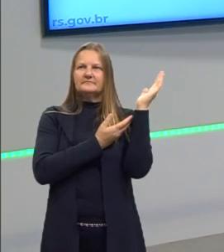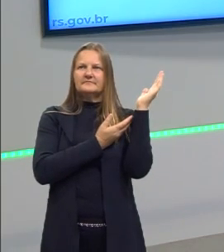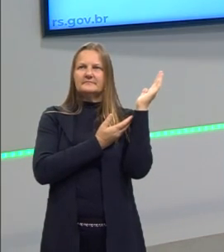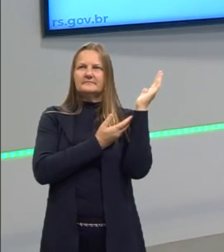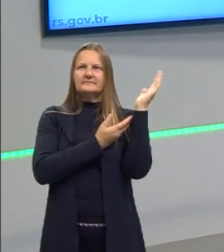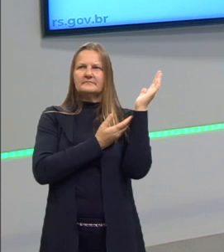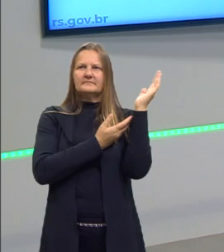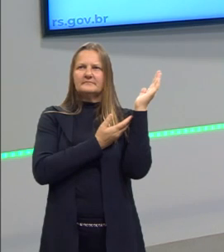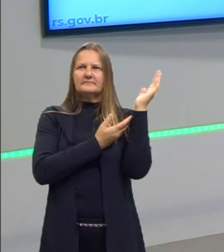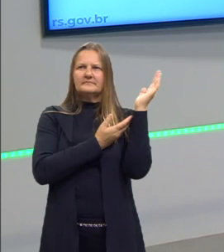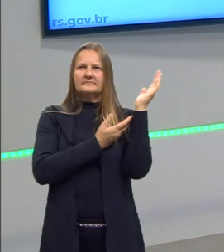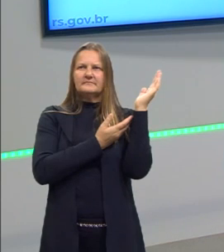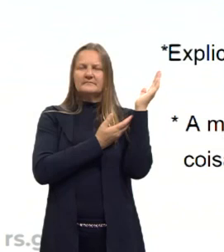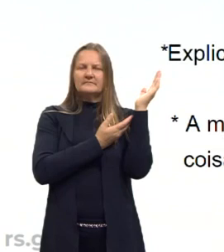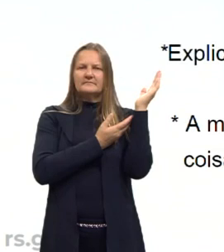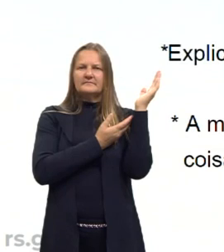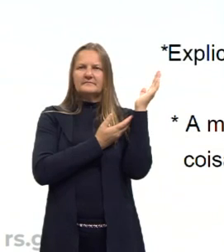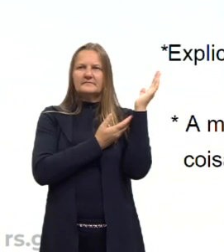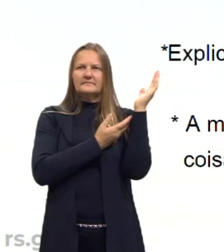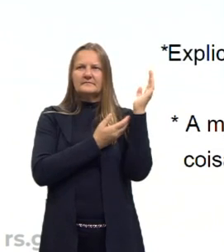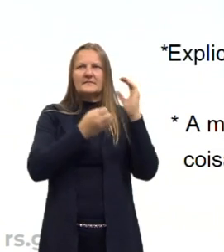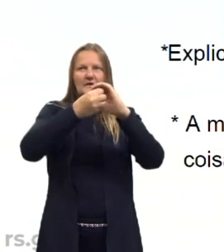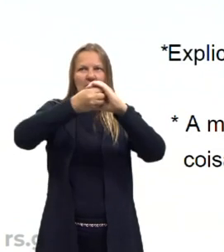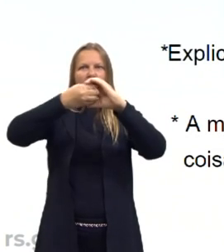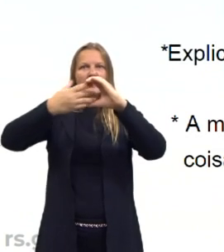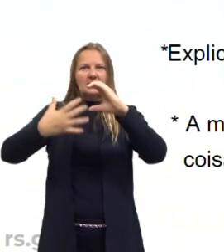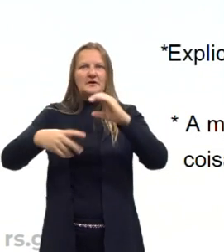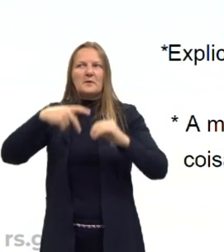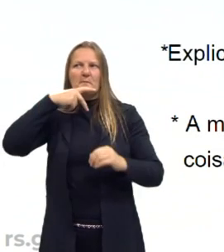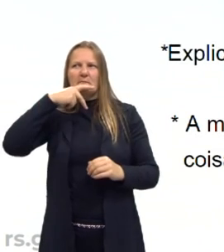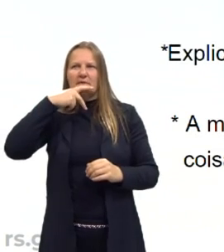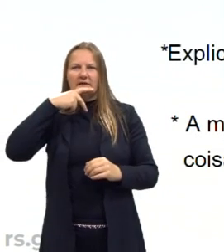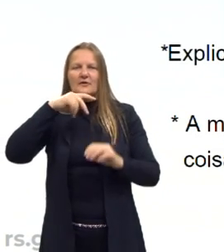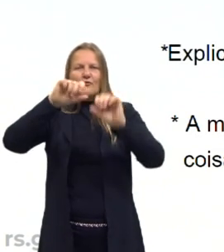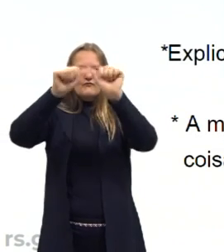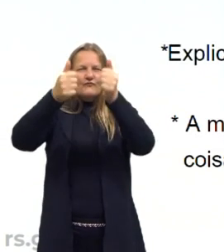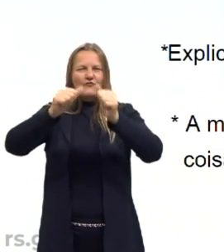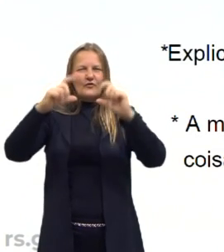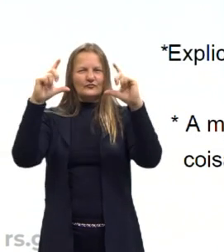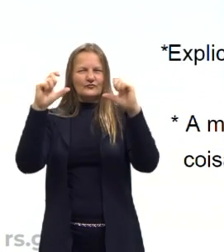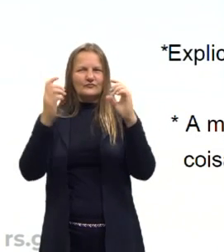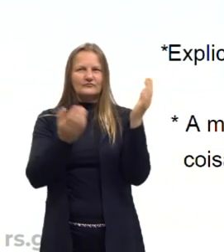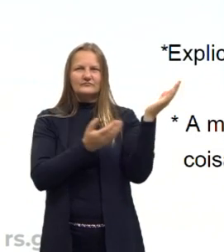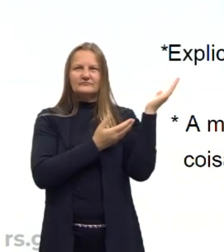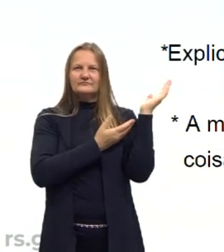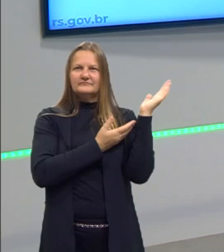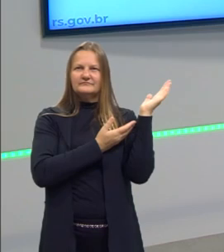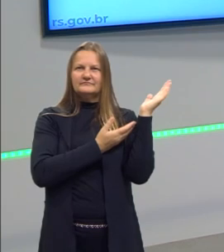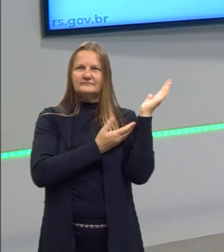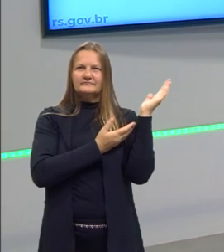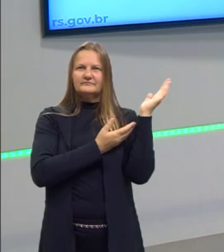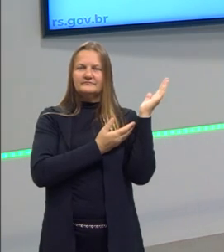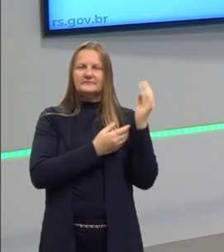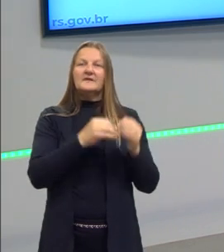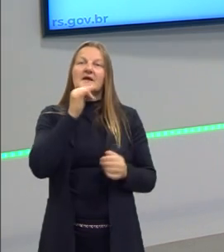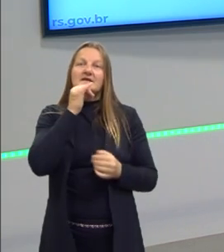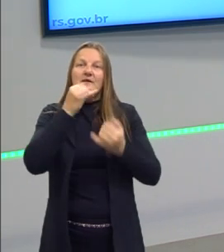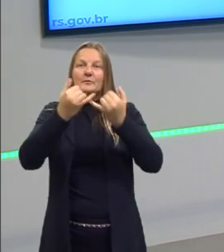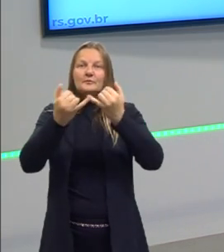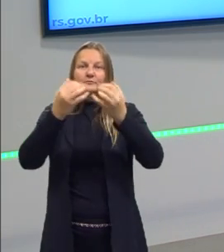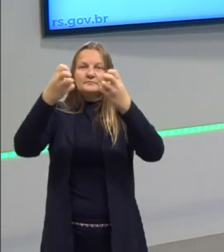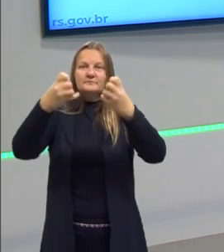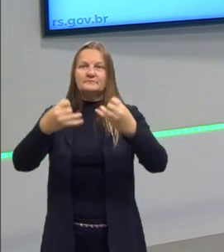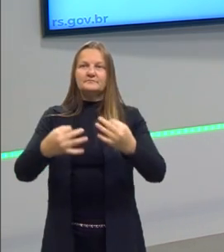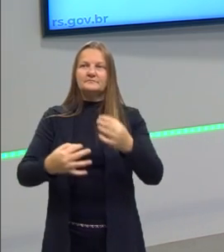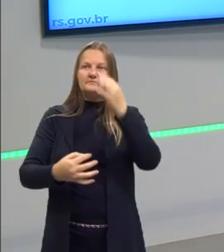cima, essa imagem bem característica do Platão. E olha o que o Platão, como é que ele justificava isso? Por exemplo, eu